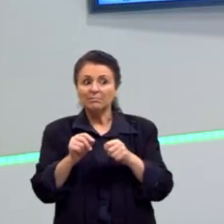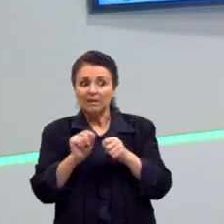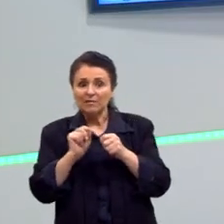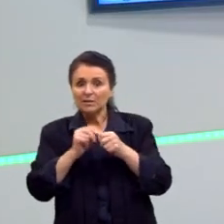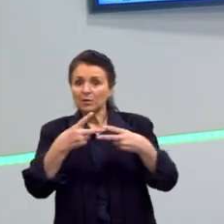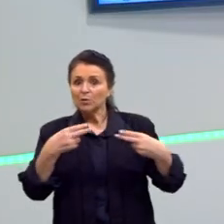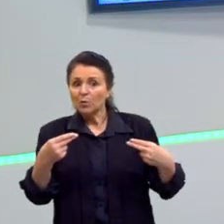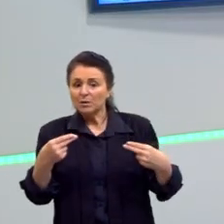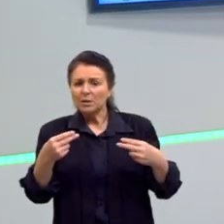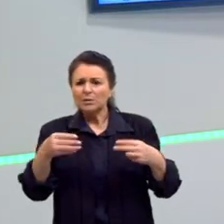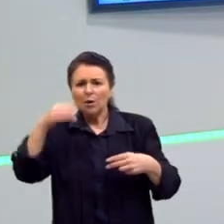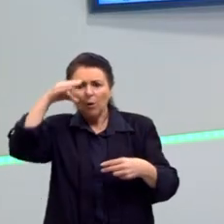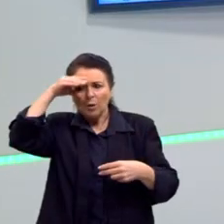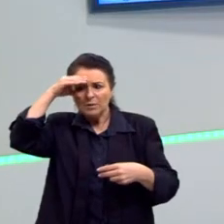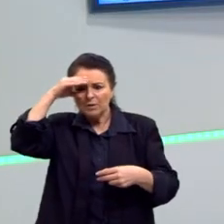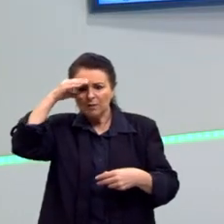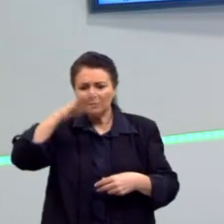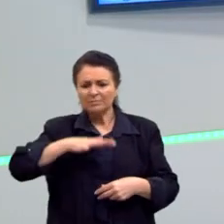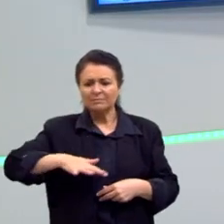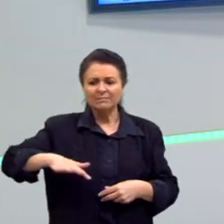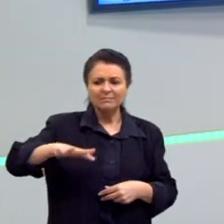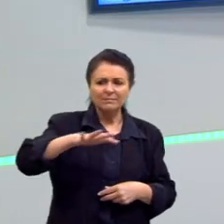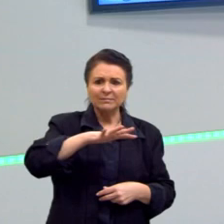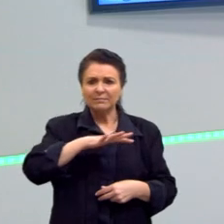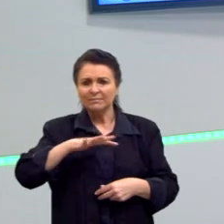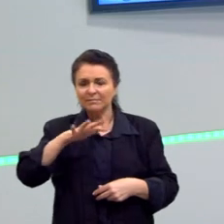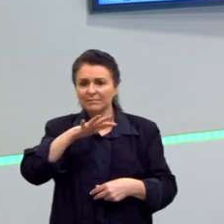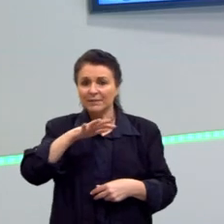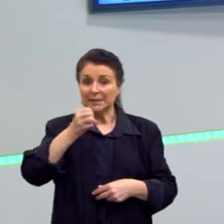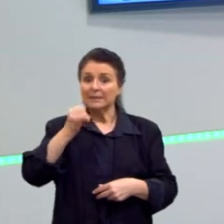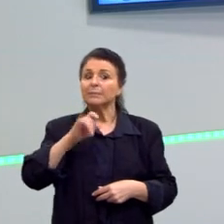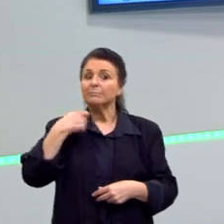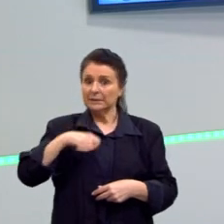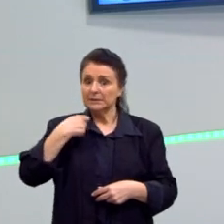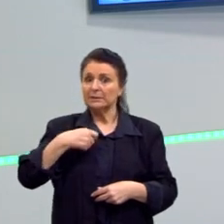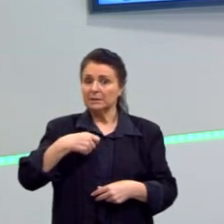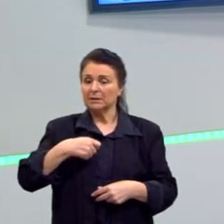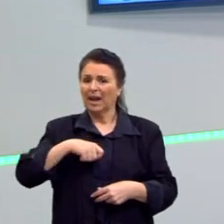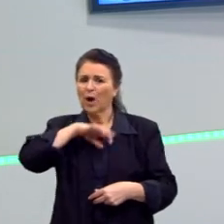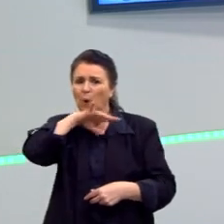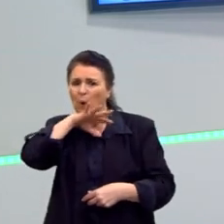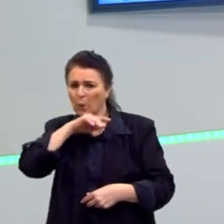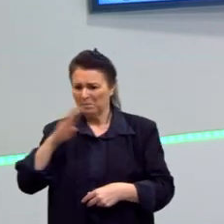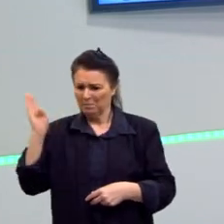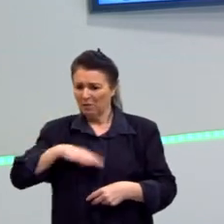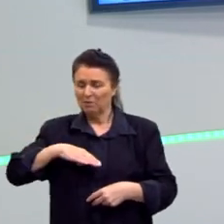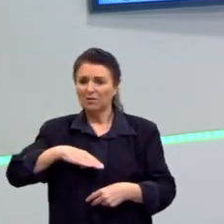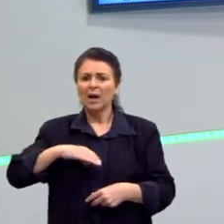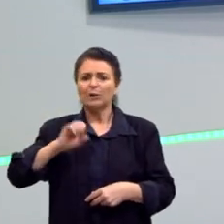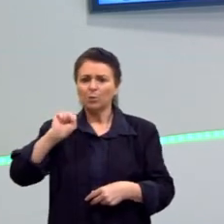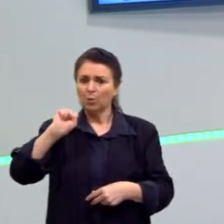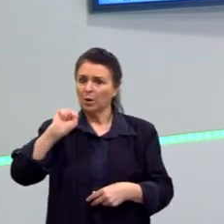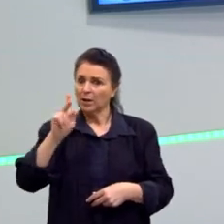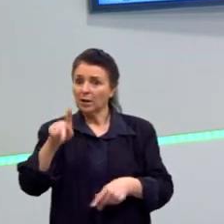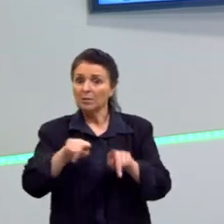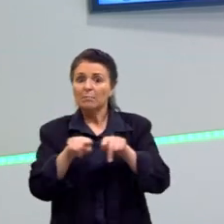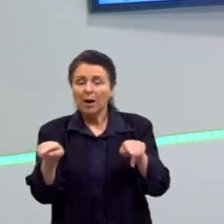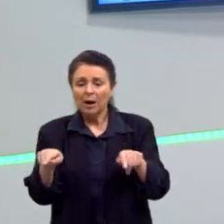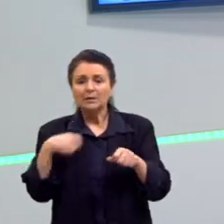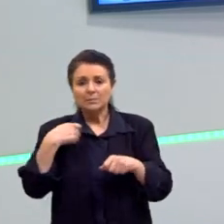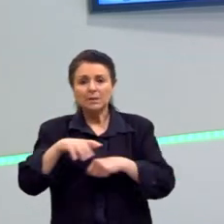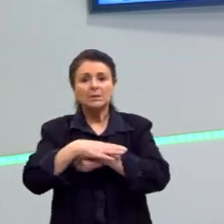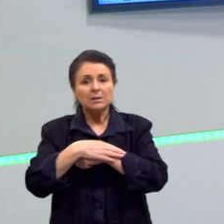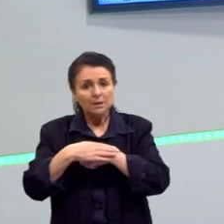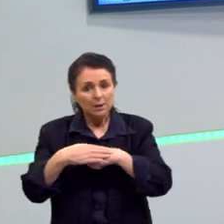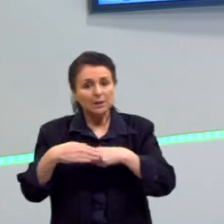aqui, o poder tirânico, se precisasse ser cruel, deveria ser cruel, e se precisasse